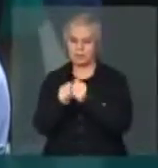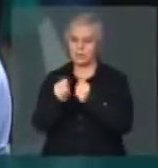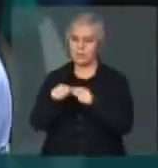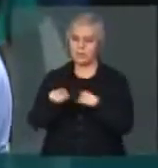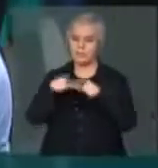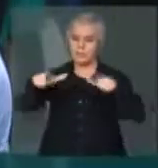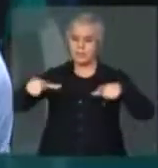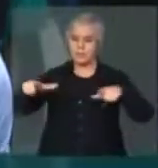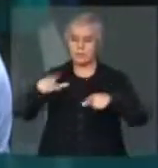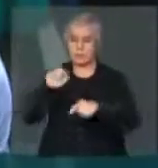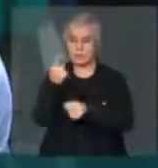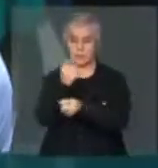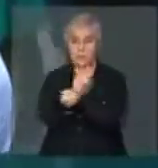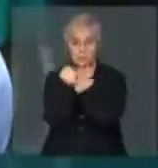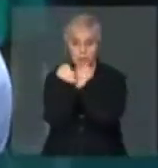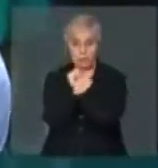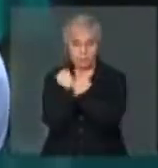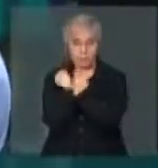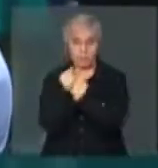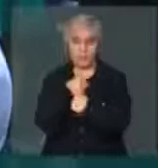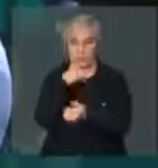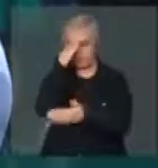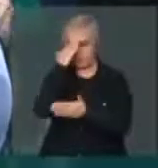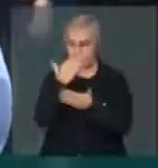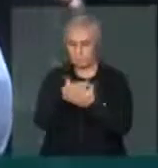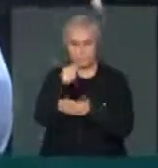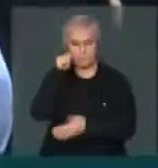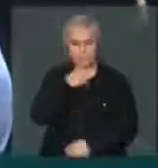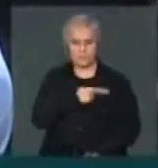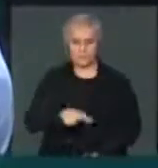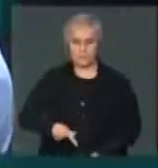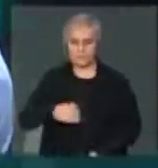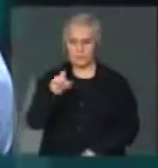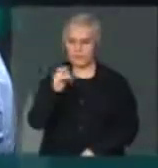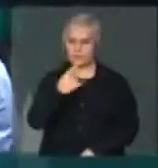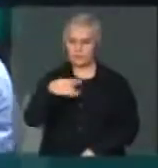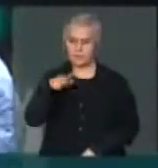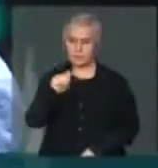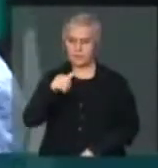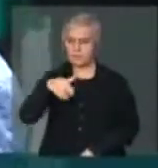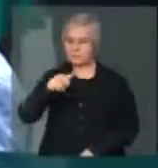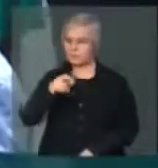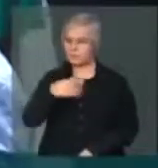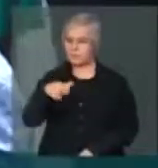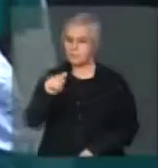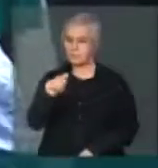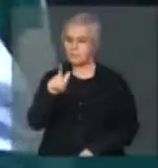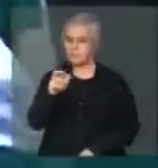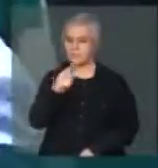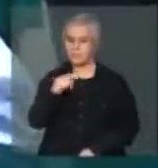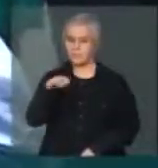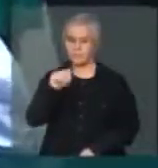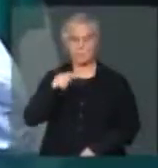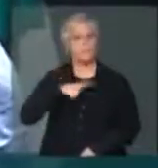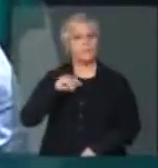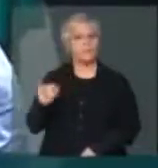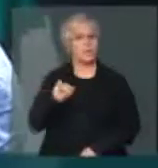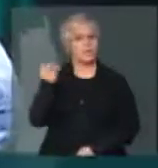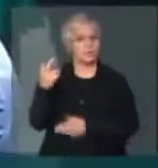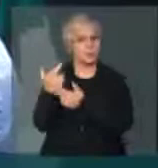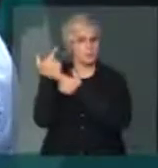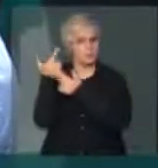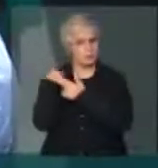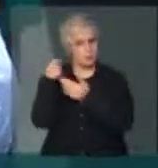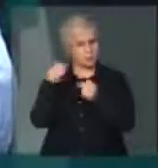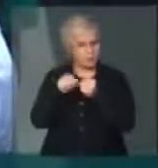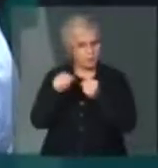quilombolas Eu creio que a presidente do INCRA Maria Lúcia Falcão Tem um papel importante a